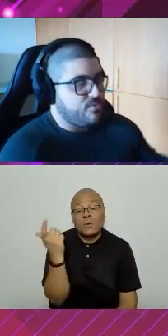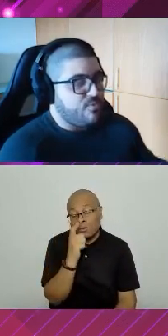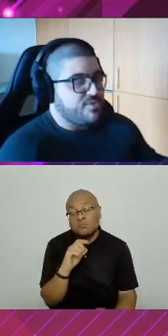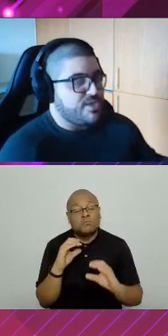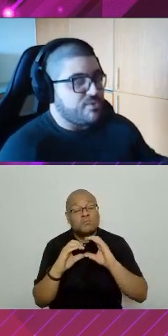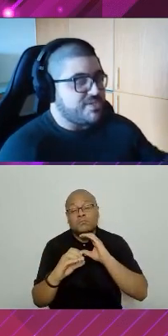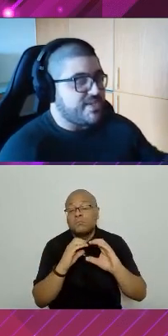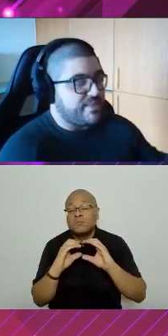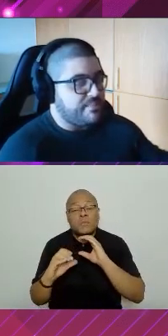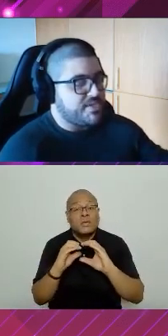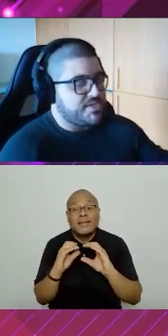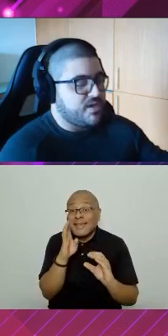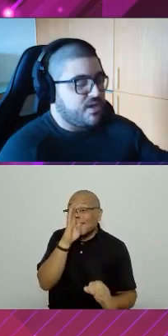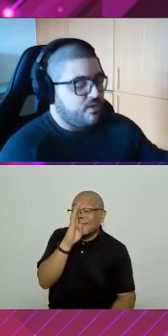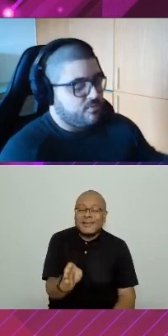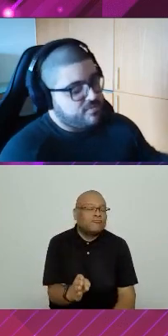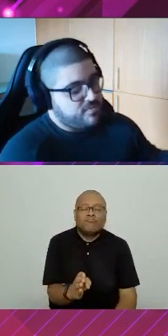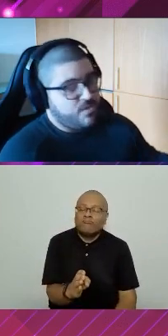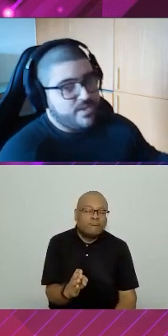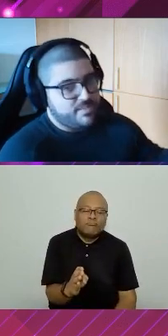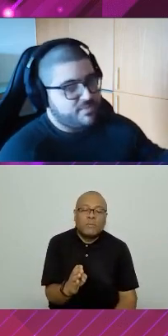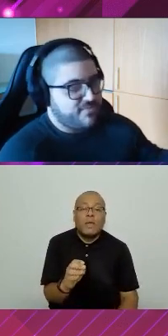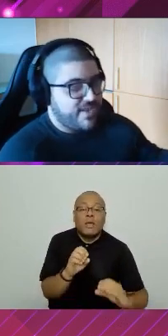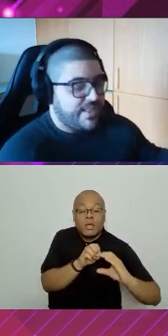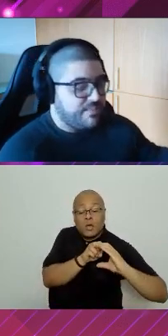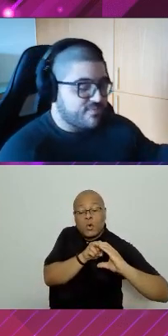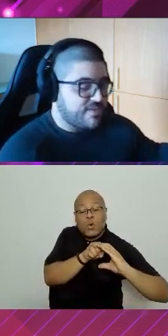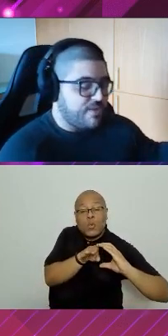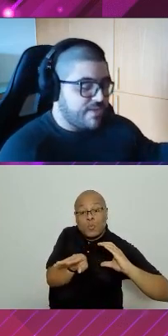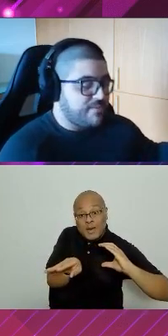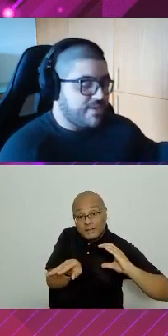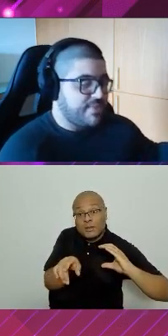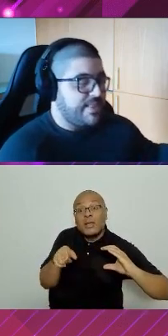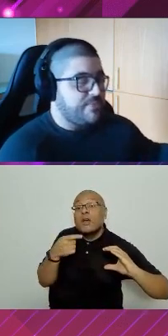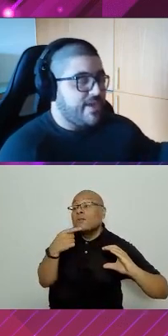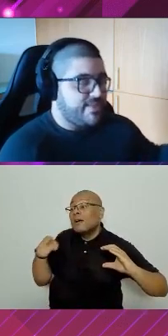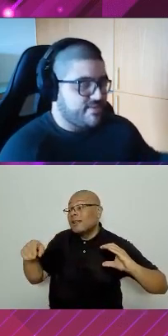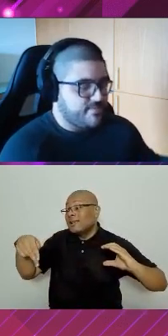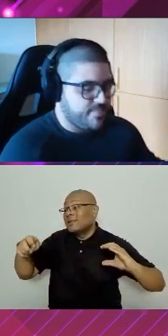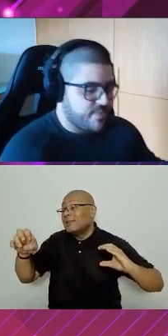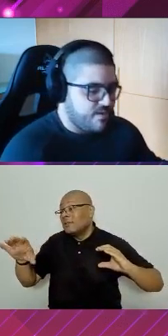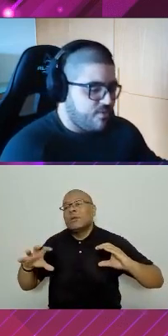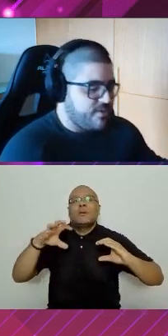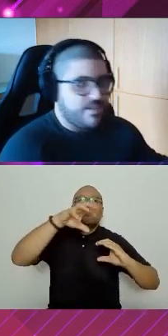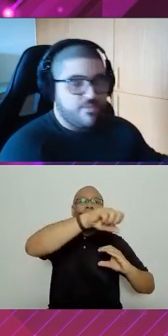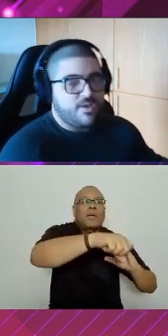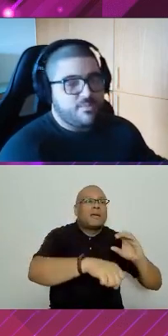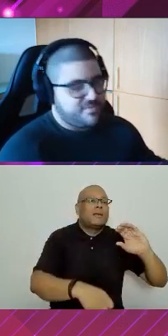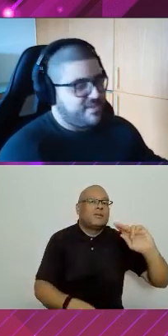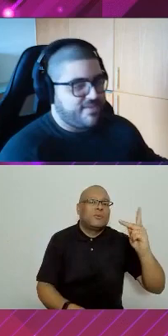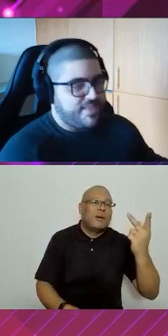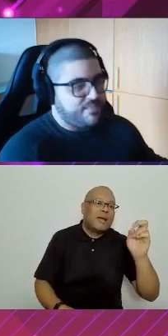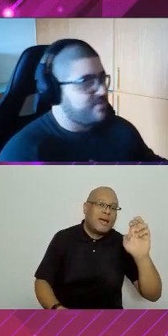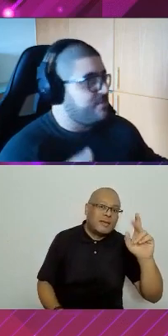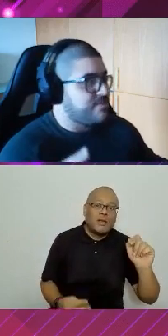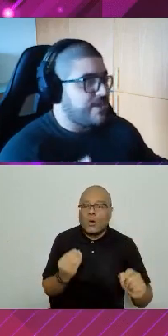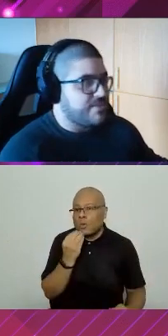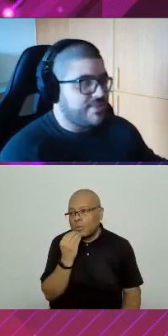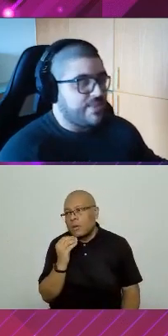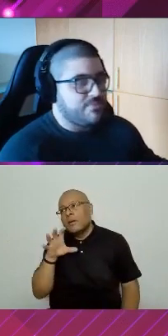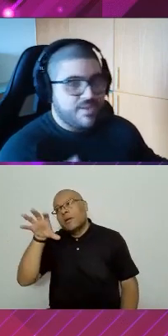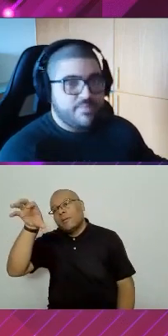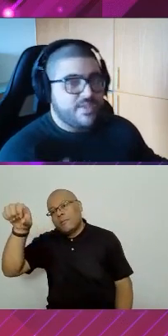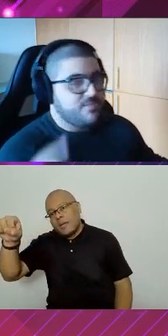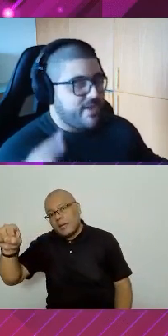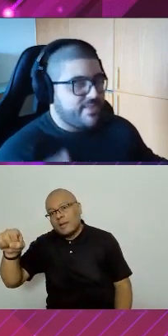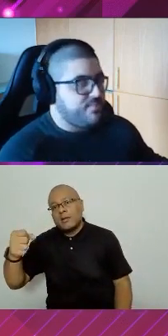tempo eu não comunico diretamente. Eu não estou dizendo, olha numbers, vai lá buscar um dado que tem lá no header. Ou então, olha, vai lá buscar um dado